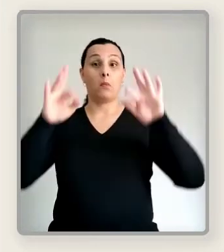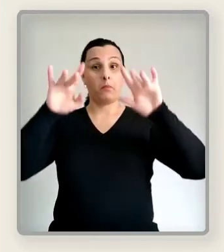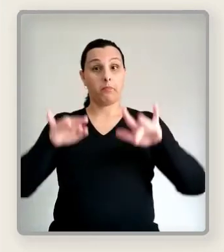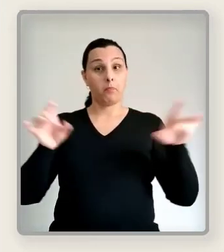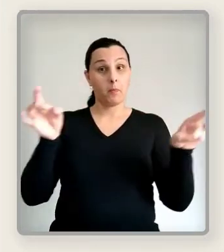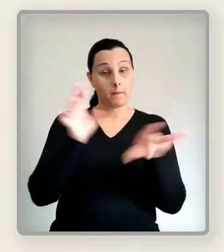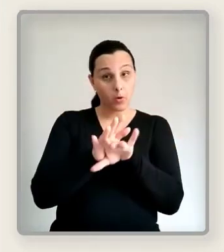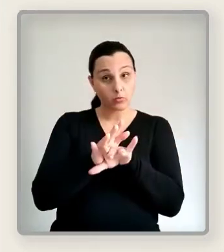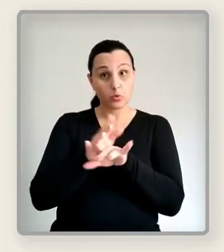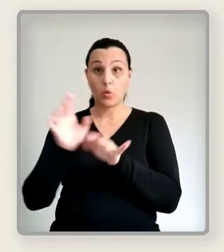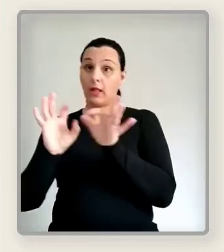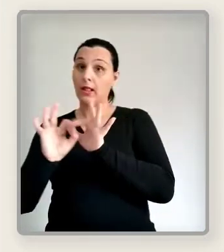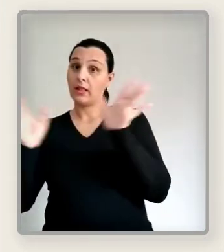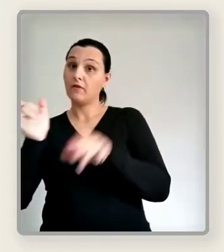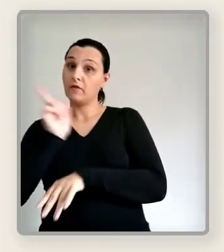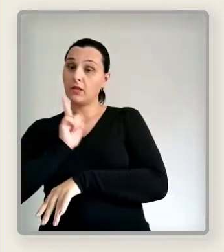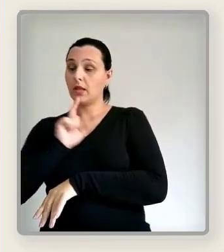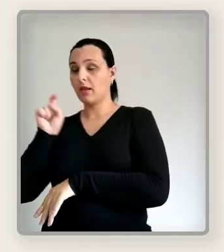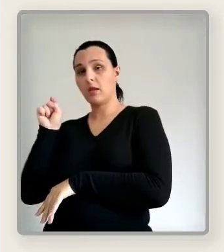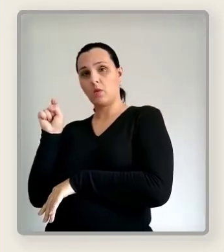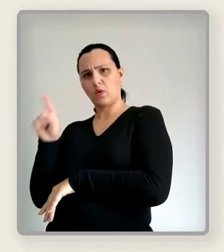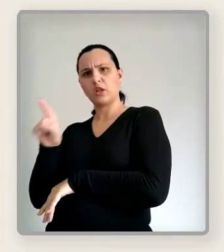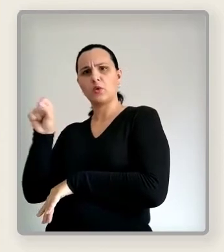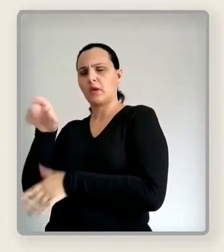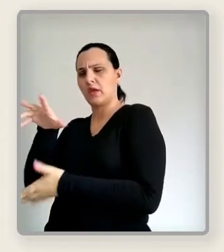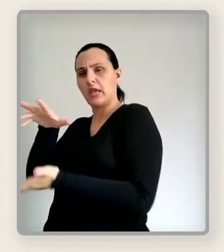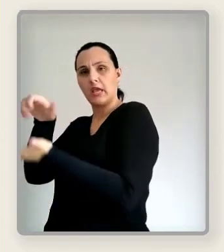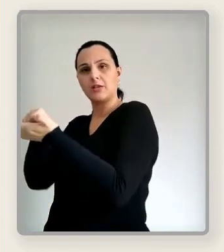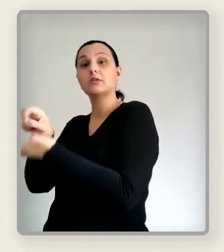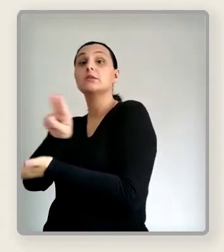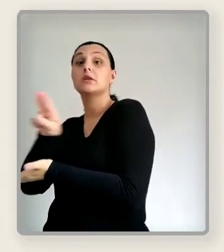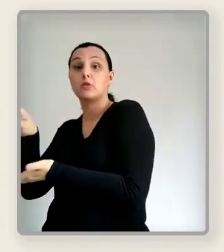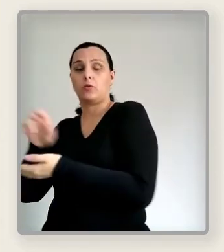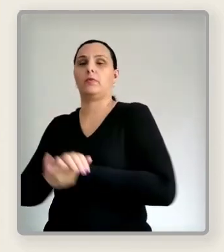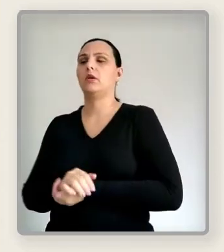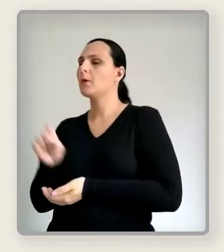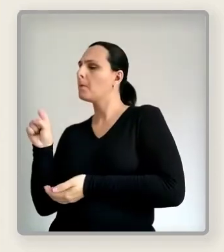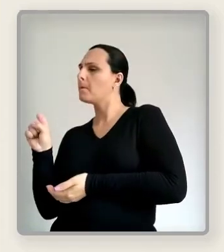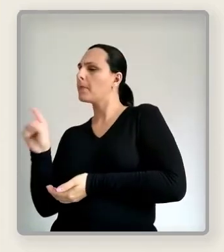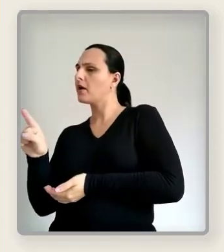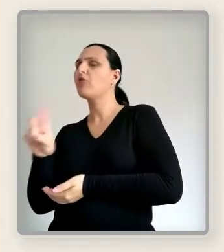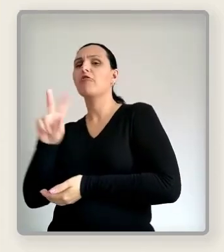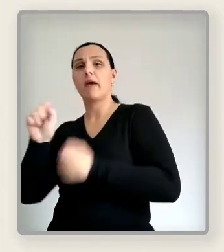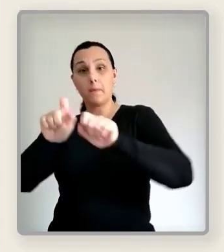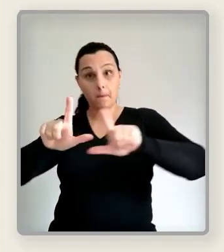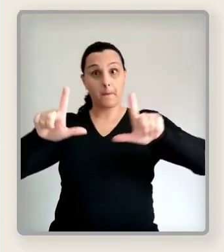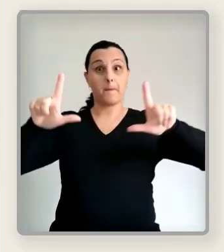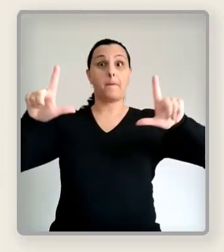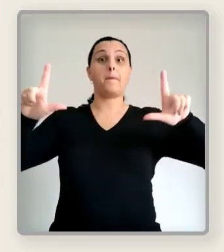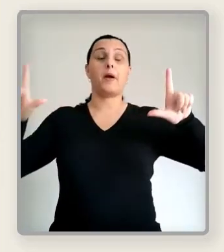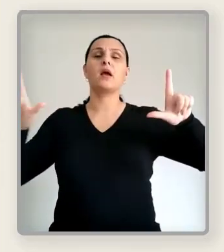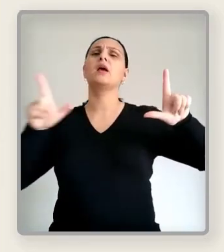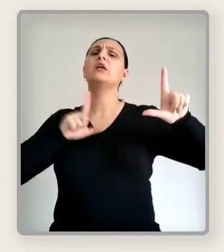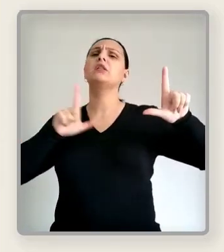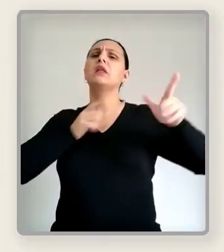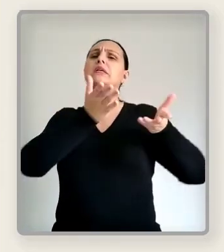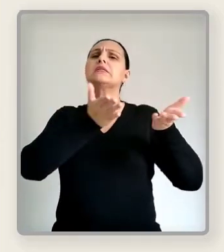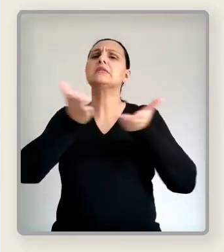disponíveis. Um desses serviços é o de e-mail. Clique em e-mail. E em seguida, opte por